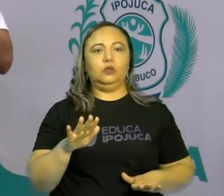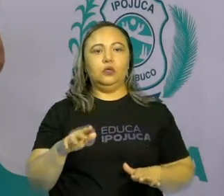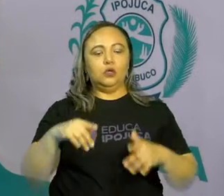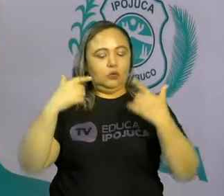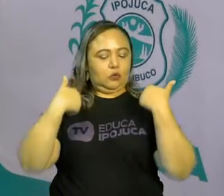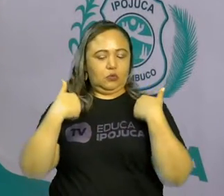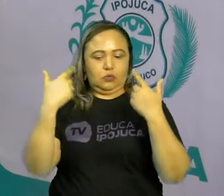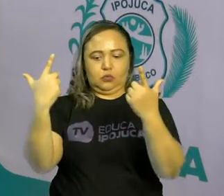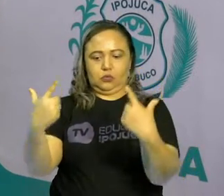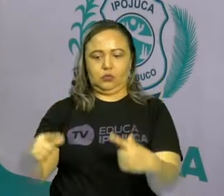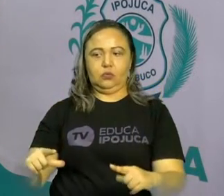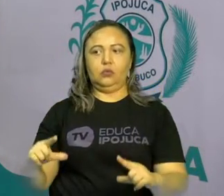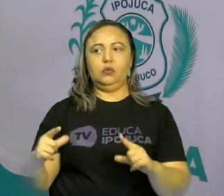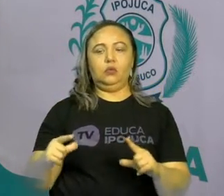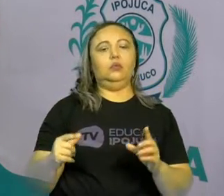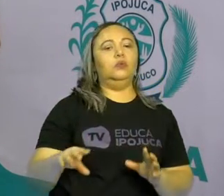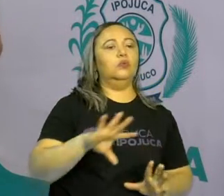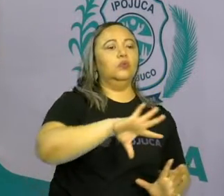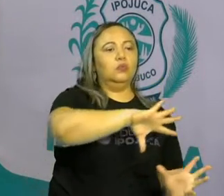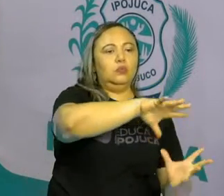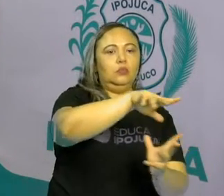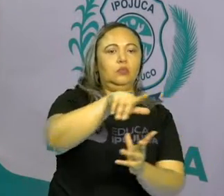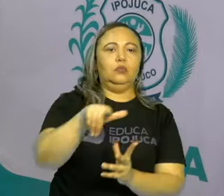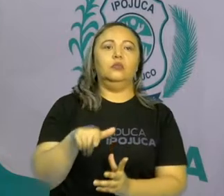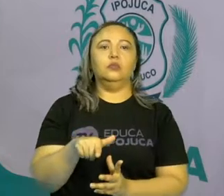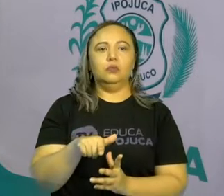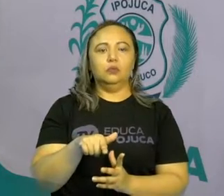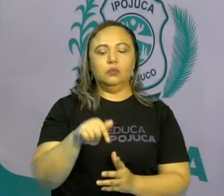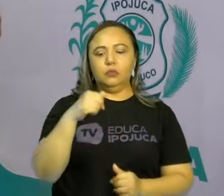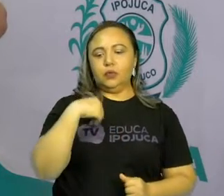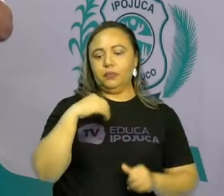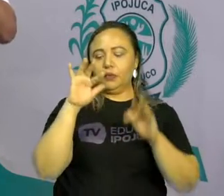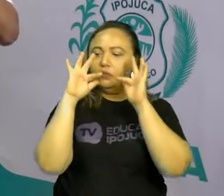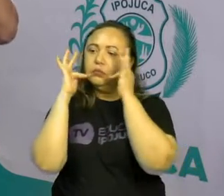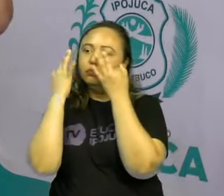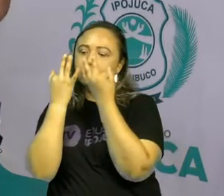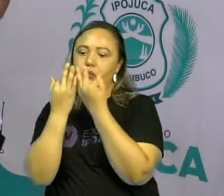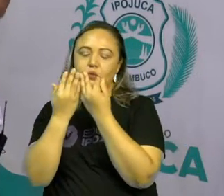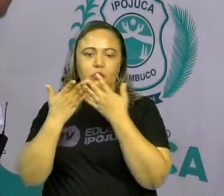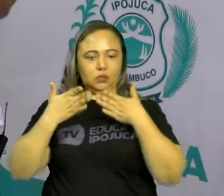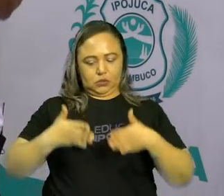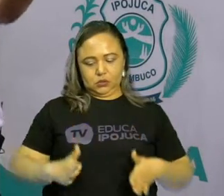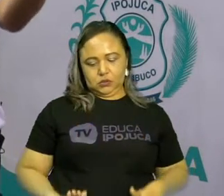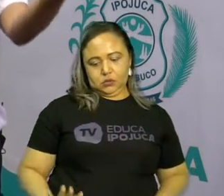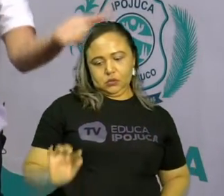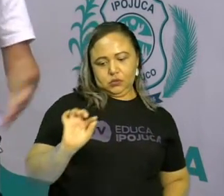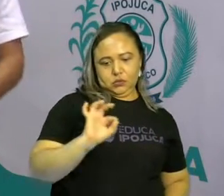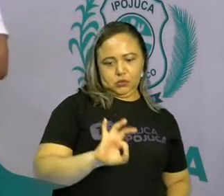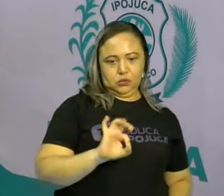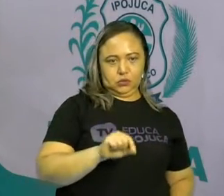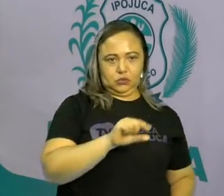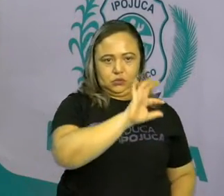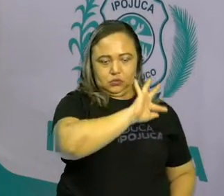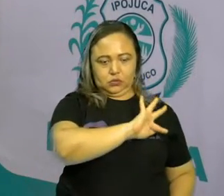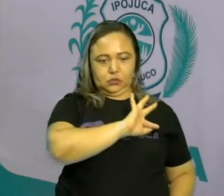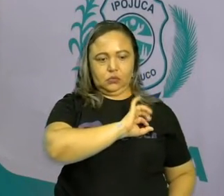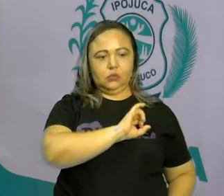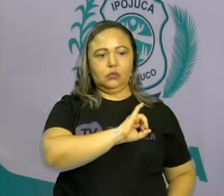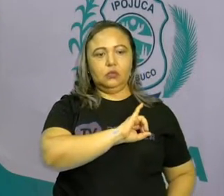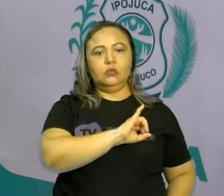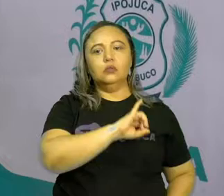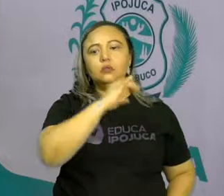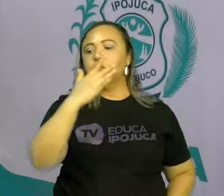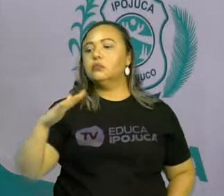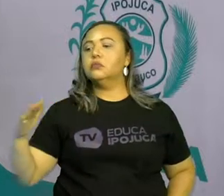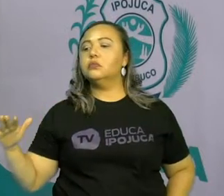essa história. Será que a minha família nasceu aqui em Pojuca? Será que veio de outro lugar? Se eu não sei.